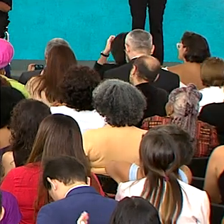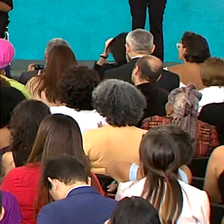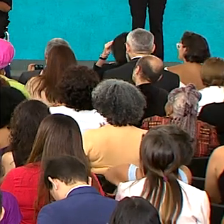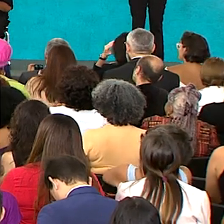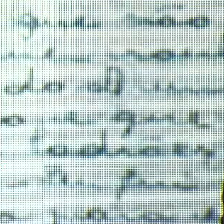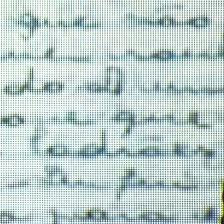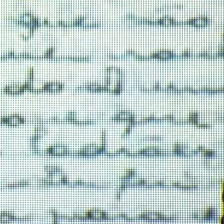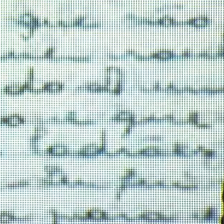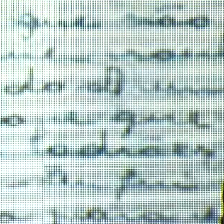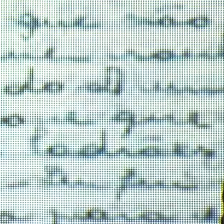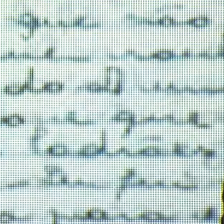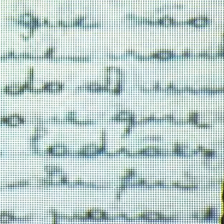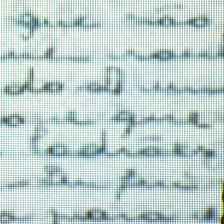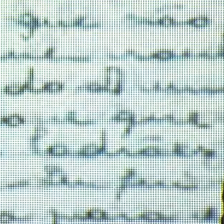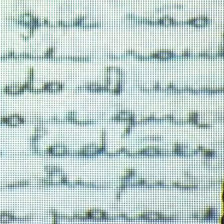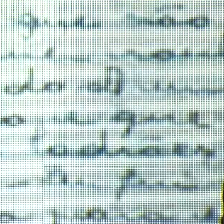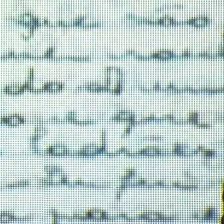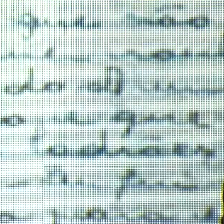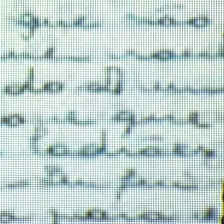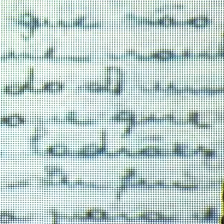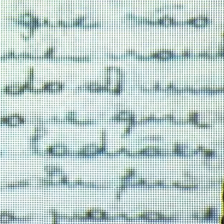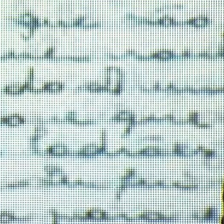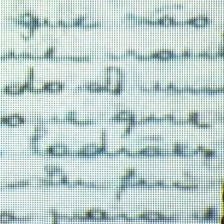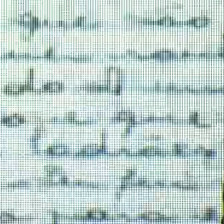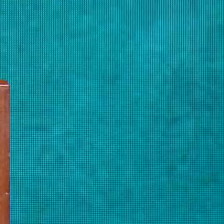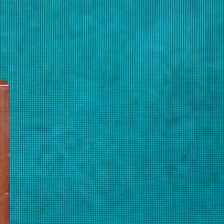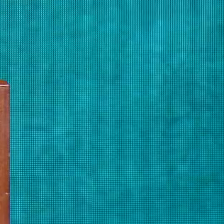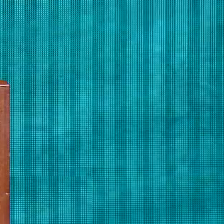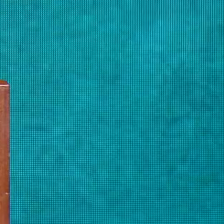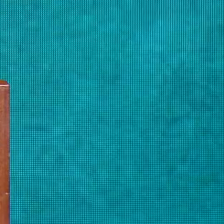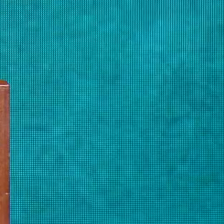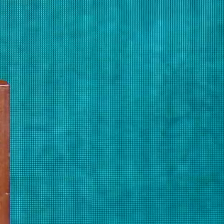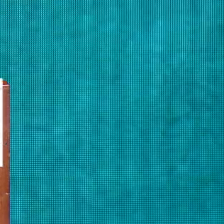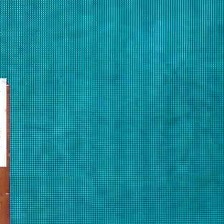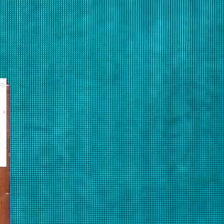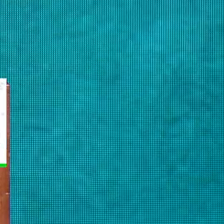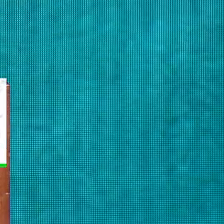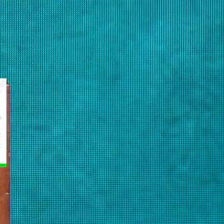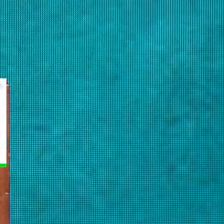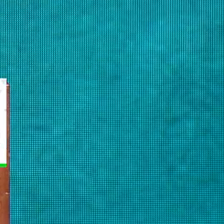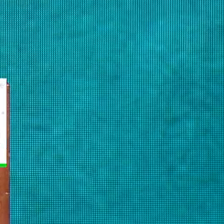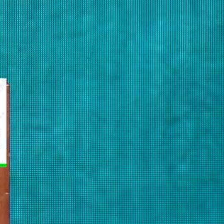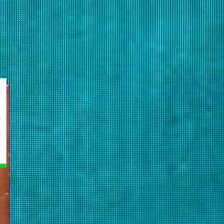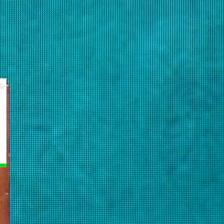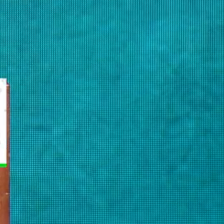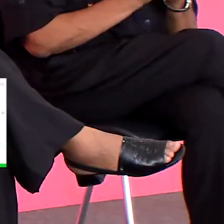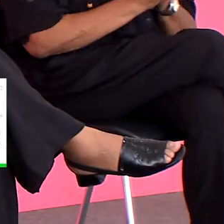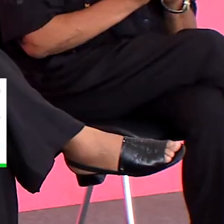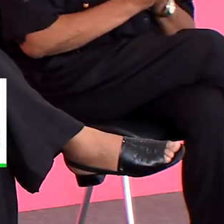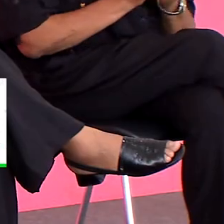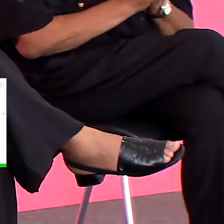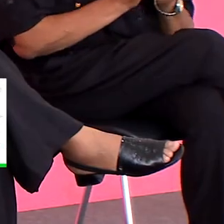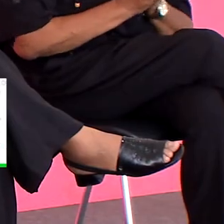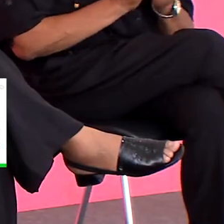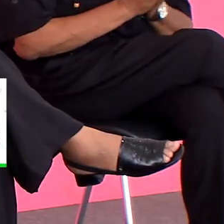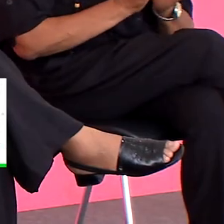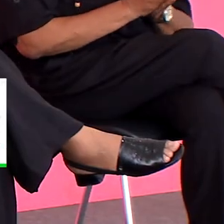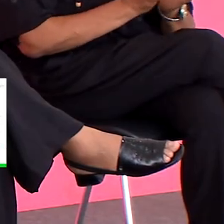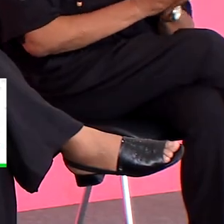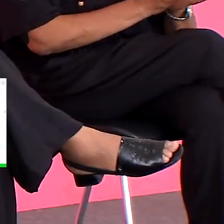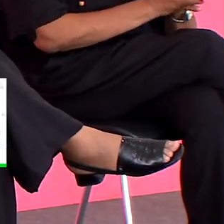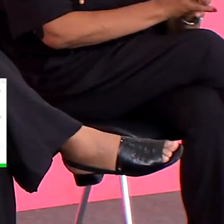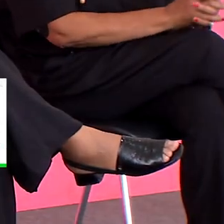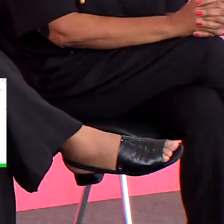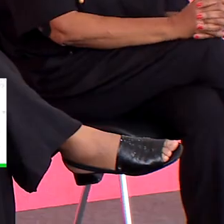mulheres. A iniciativa vai contemplar 40 obras inéditas nas categorias contos, crônicas, poesias,